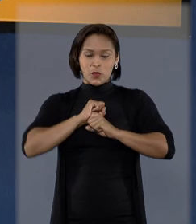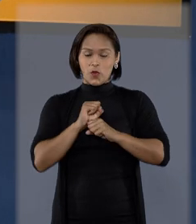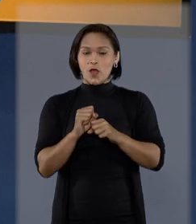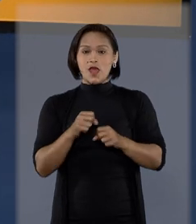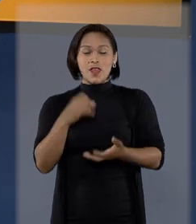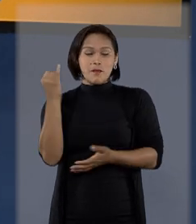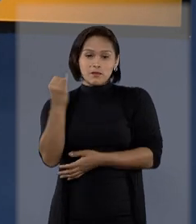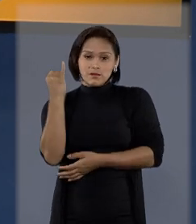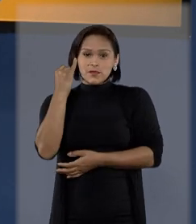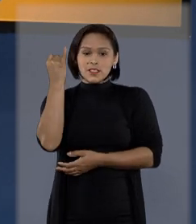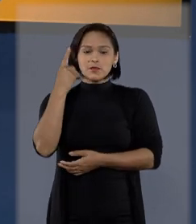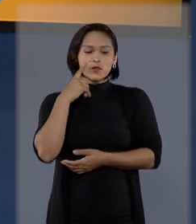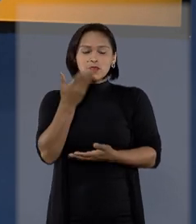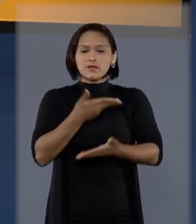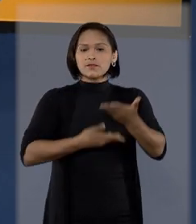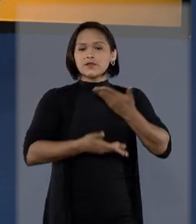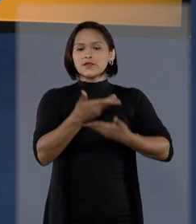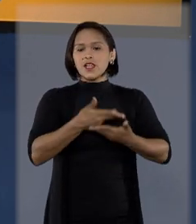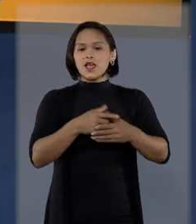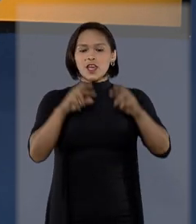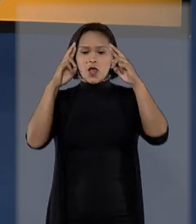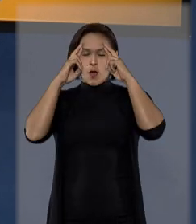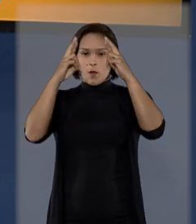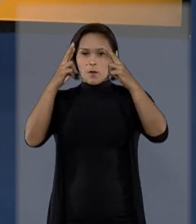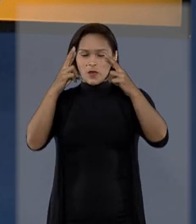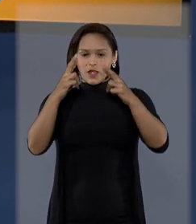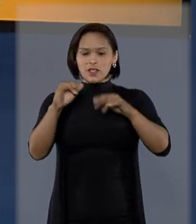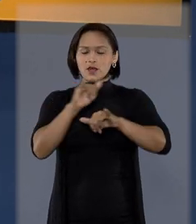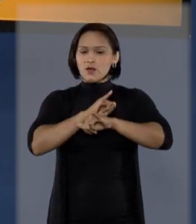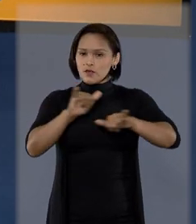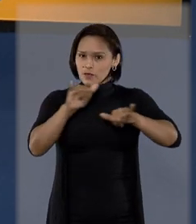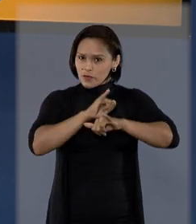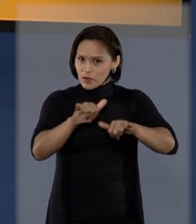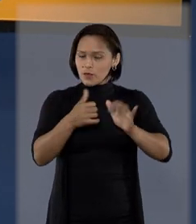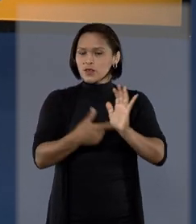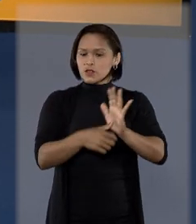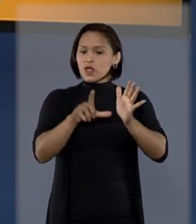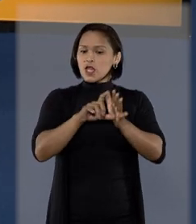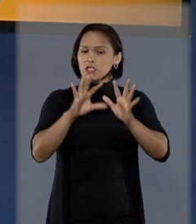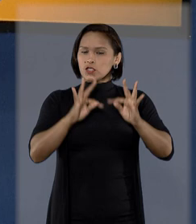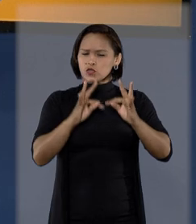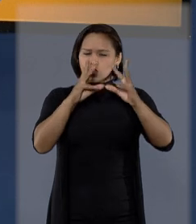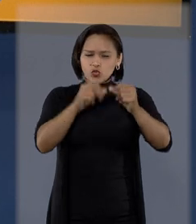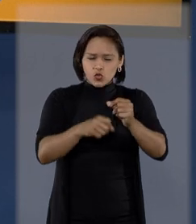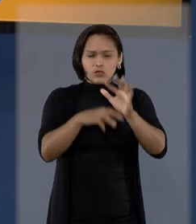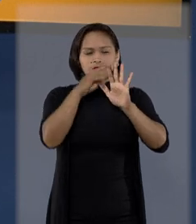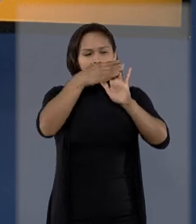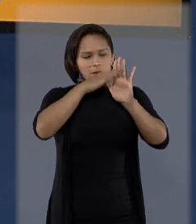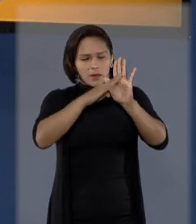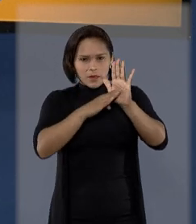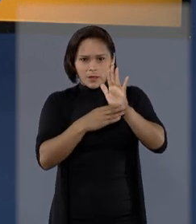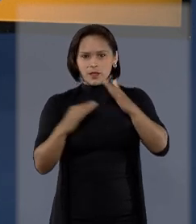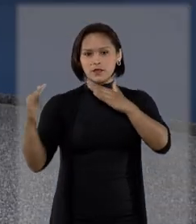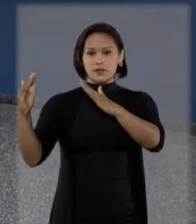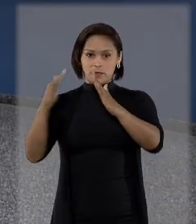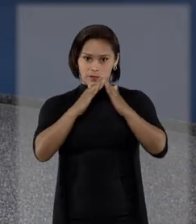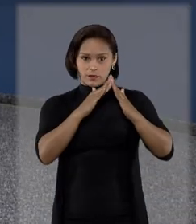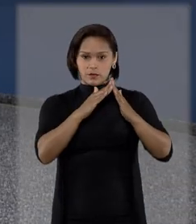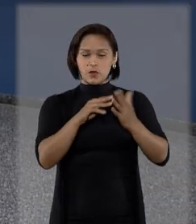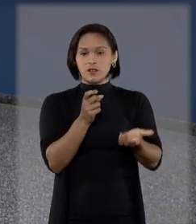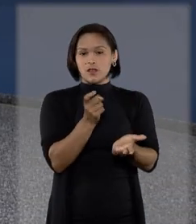mais importantes está relacionada à obrigação de prestar informações precisas e completas sobre os imóveis.